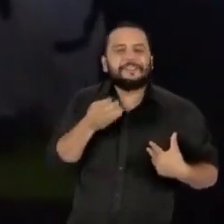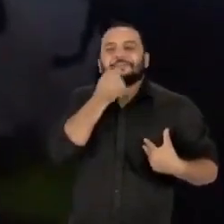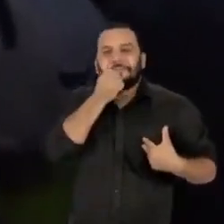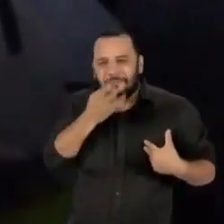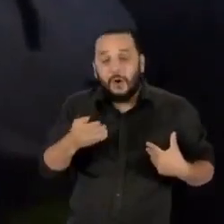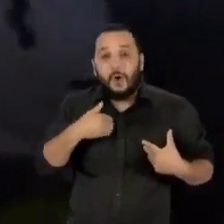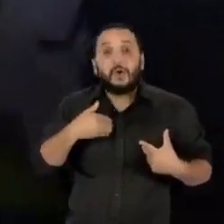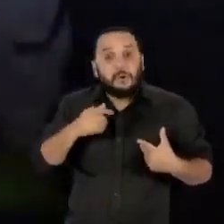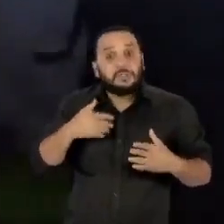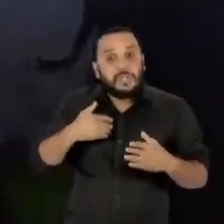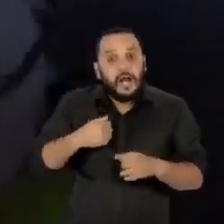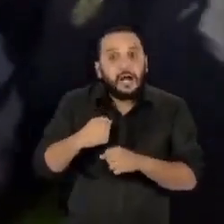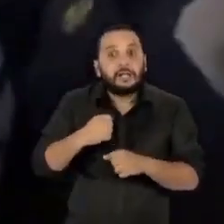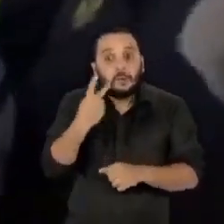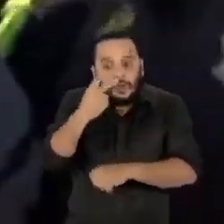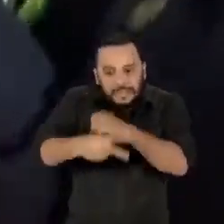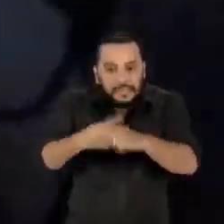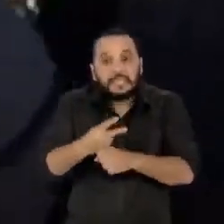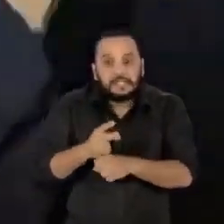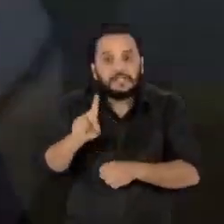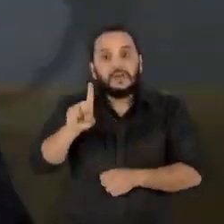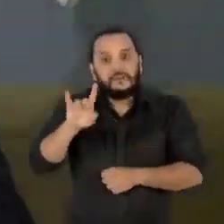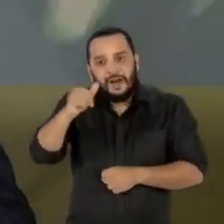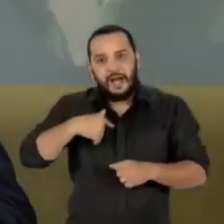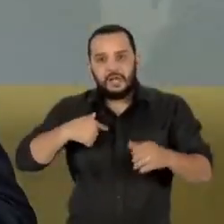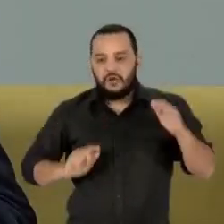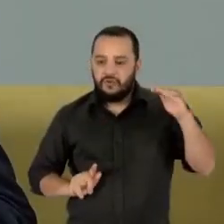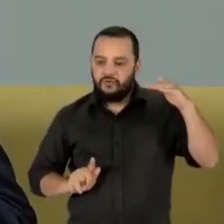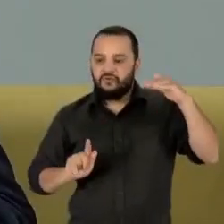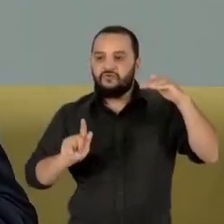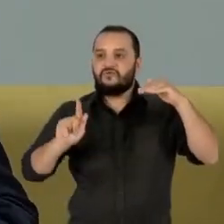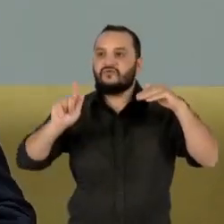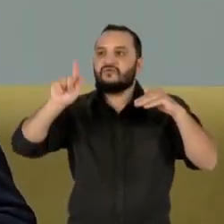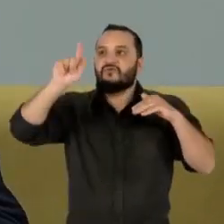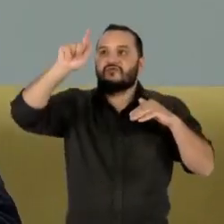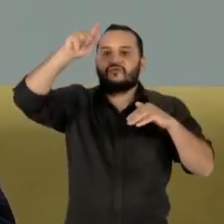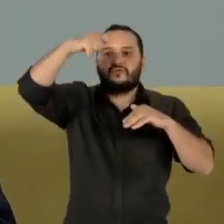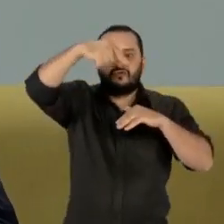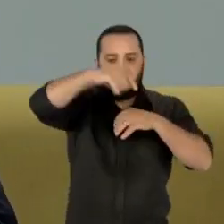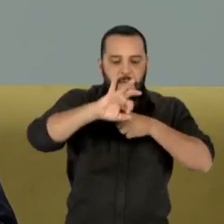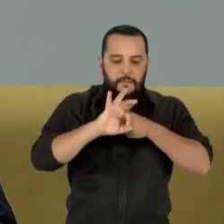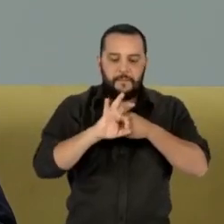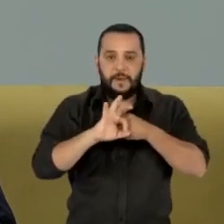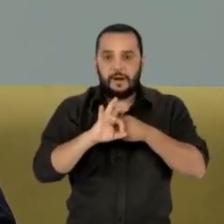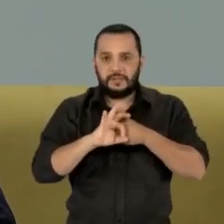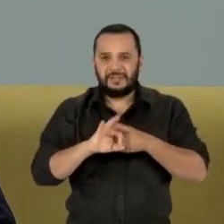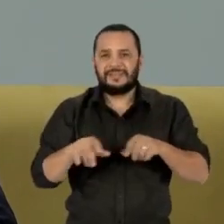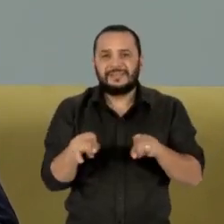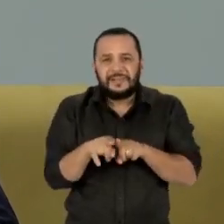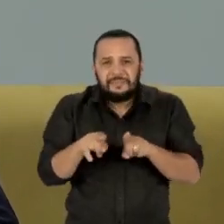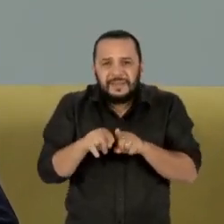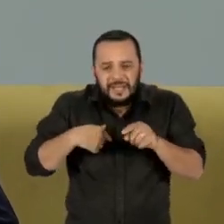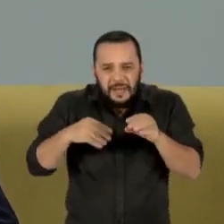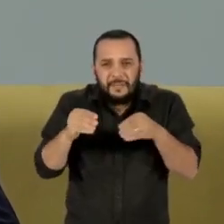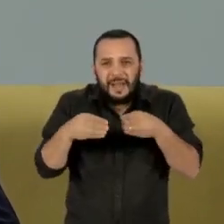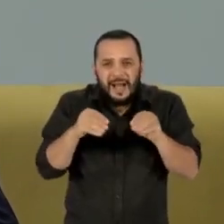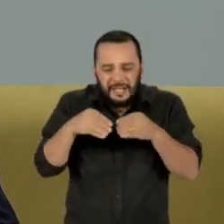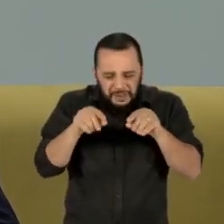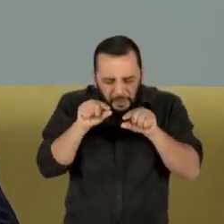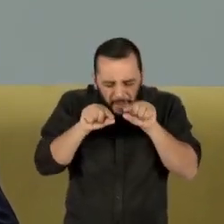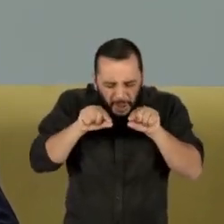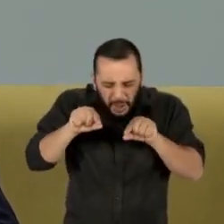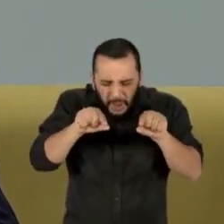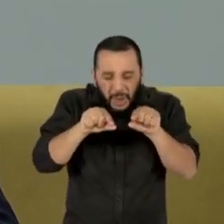planeta Marte nos próximos dois anos. E os microplásticos que estão em todos os lugares do planeta agora foram